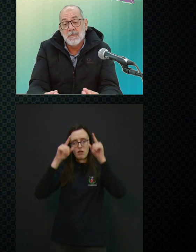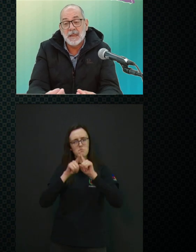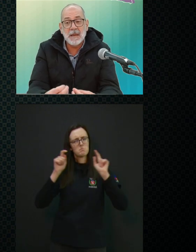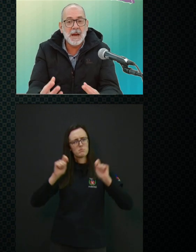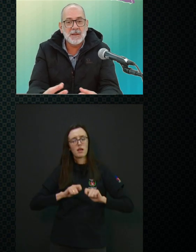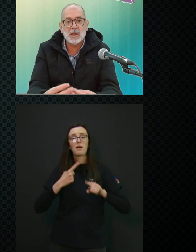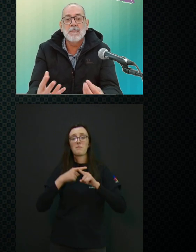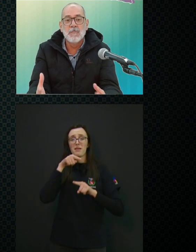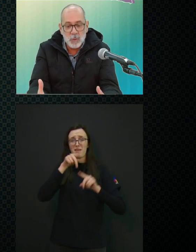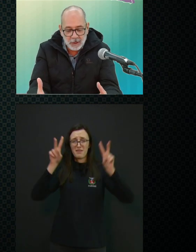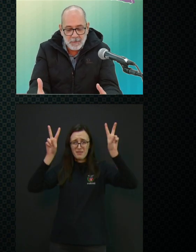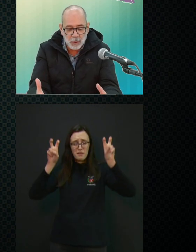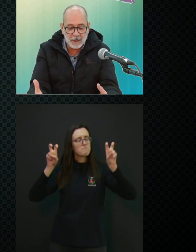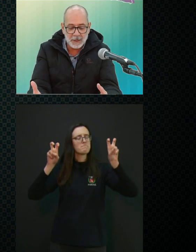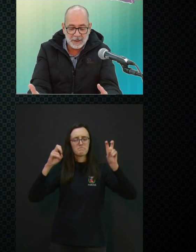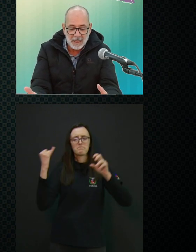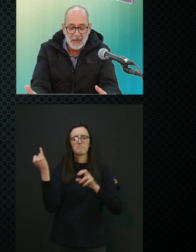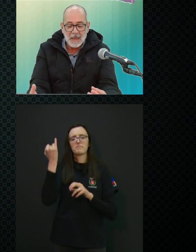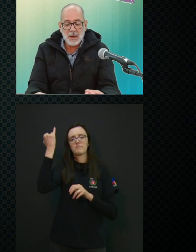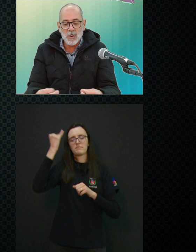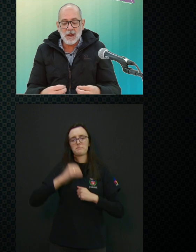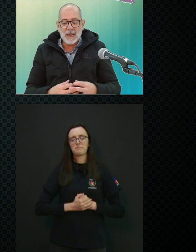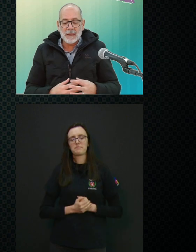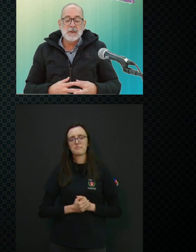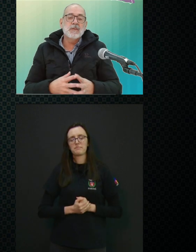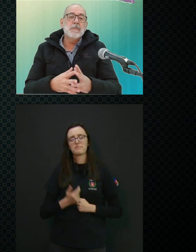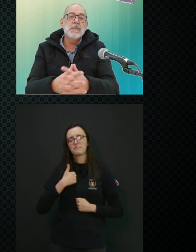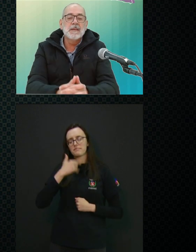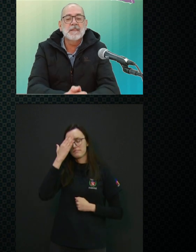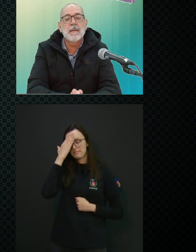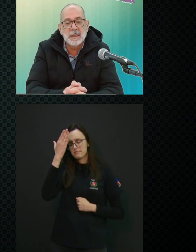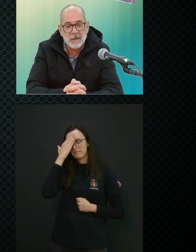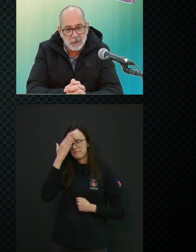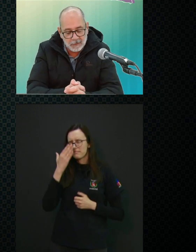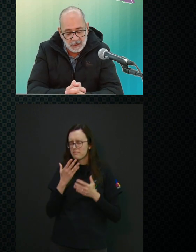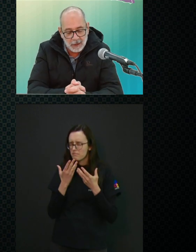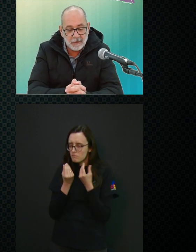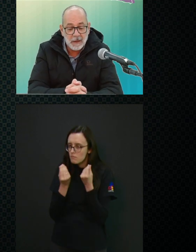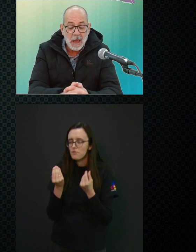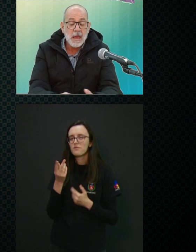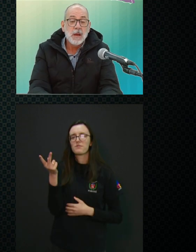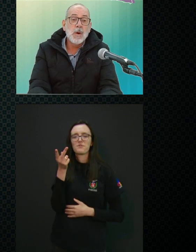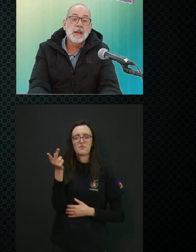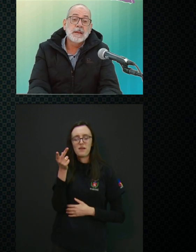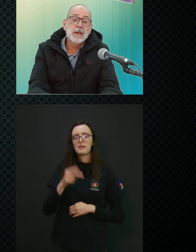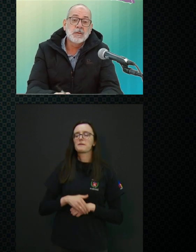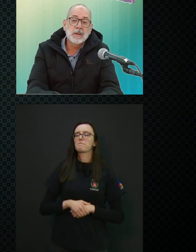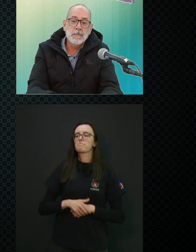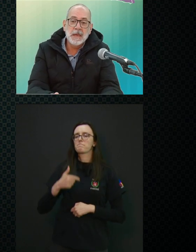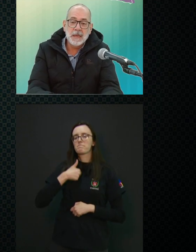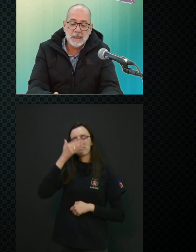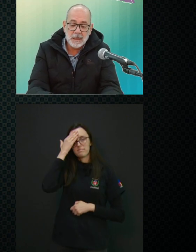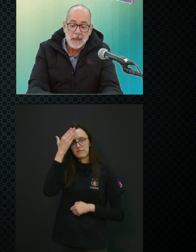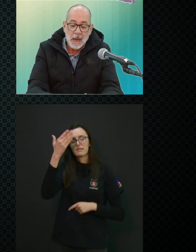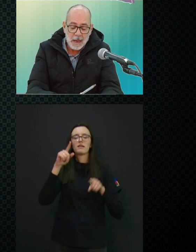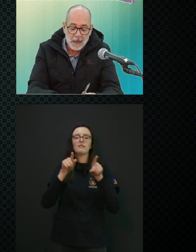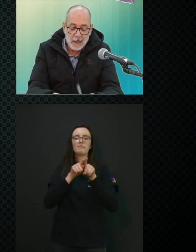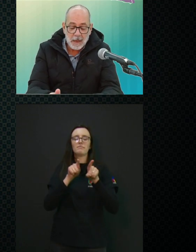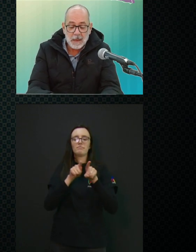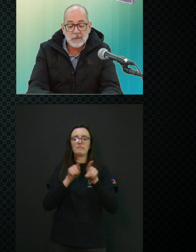que é uma temática muito importante. Então eu agradeço imensamente vocês, eu agradeço também